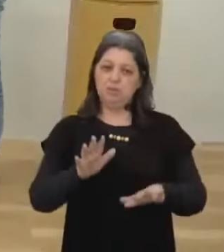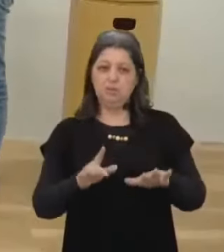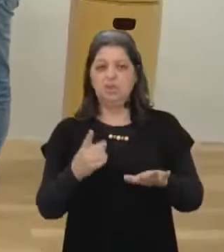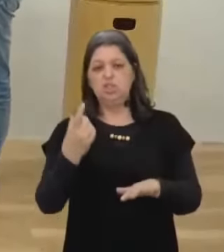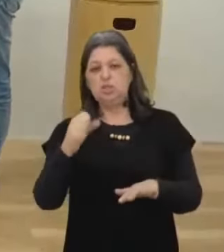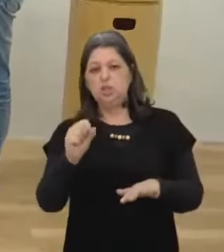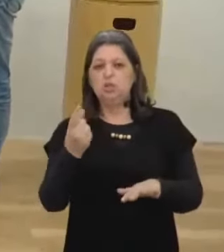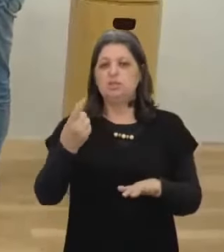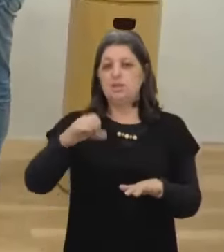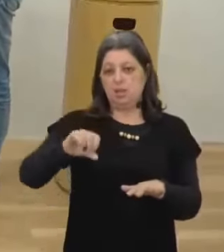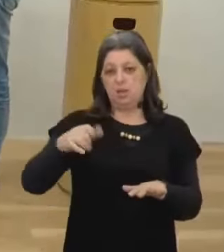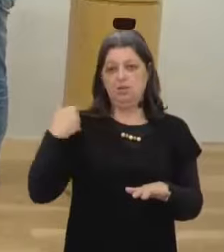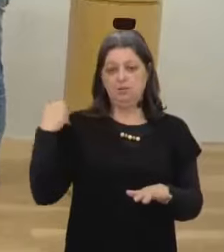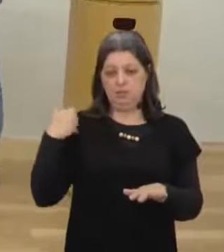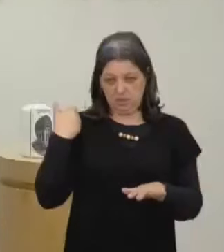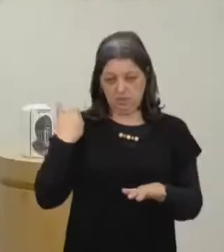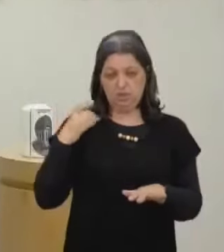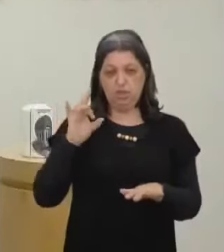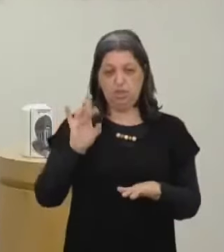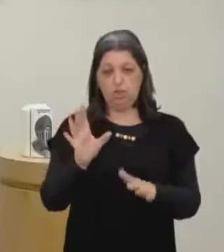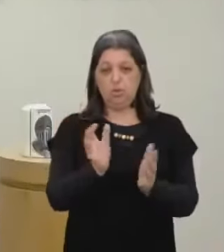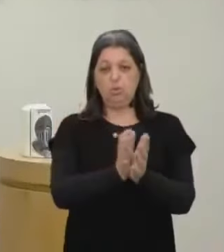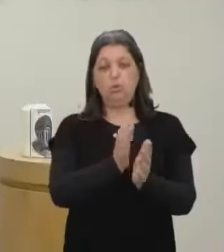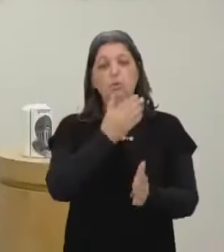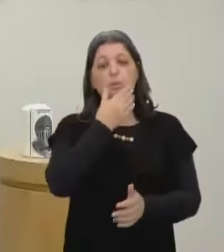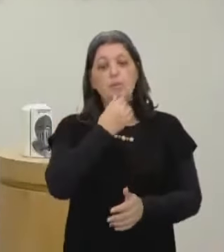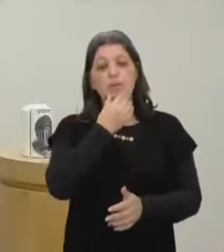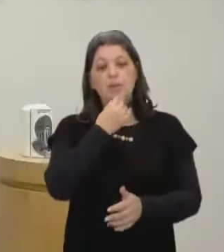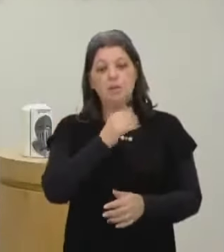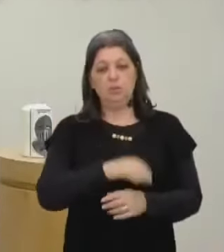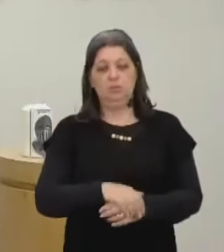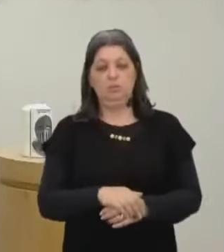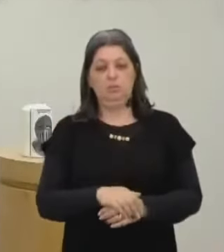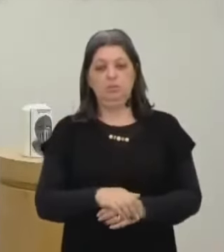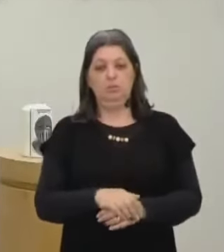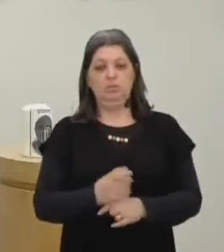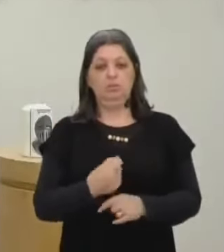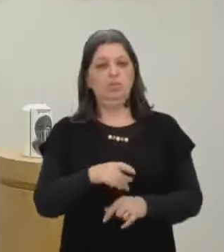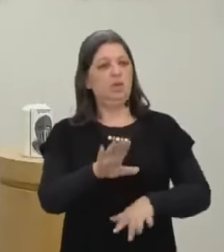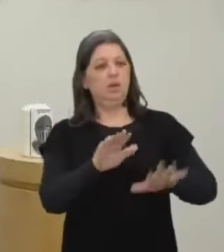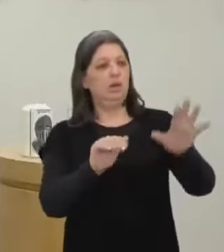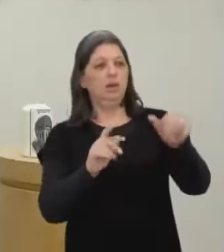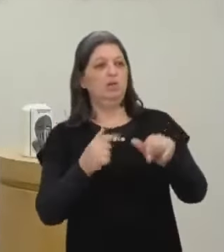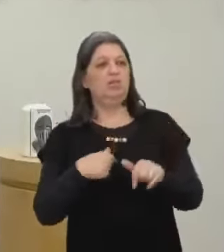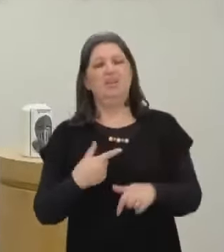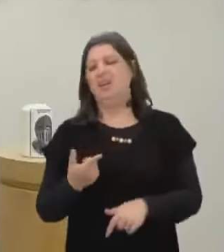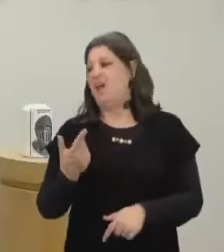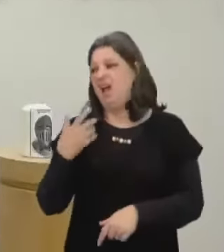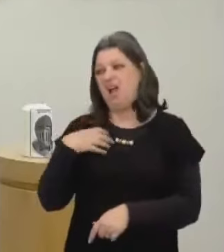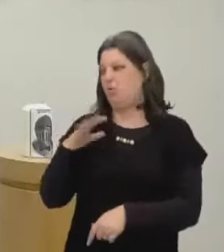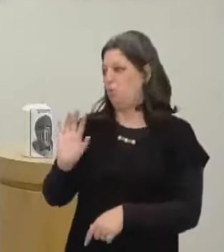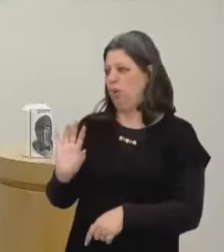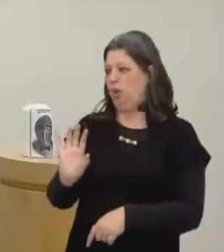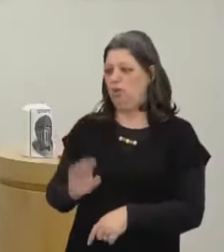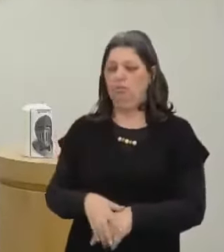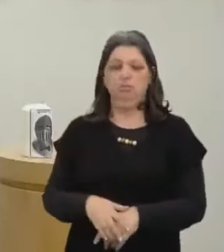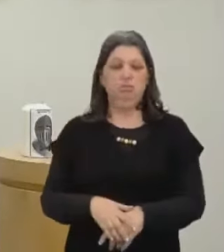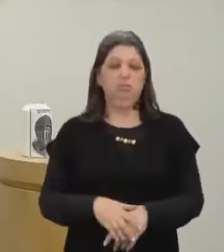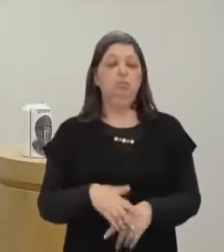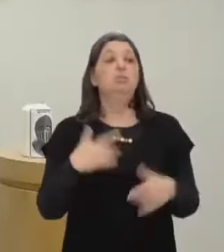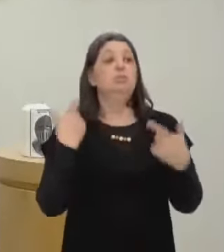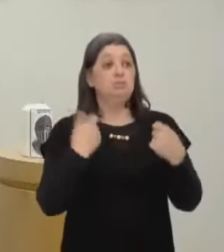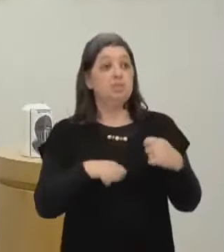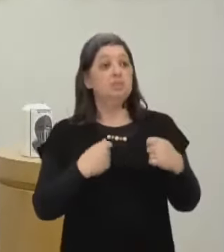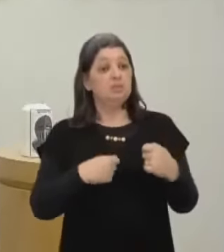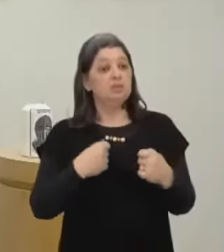19 anos A galera masculina é convocada Convocação assim Não tem essa de Ah, eu não quero Não existe isso Você é